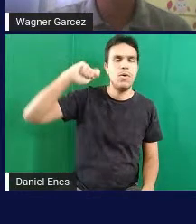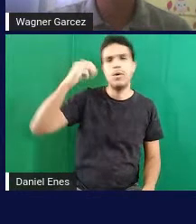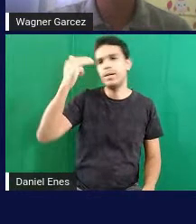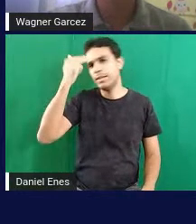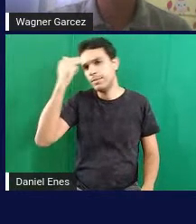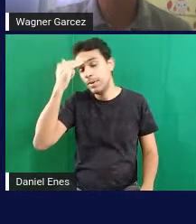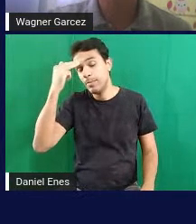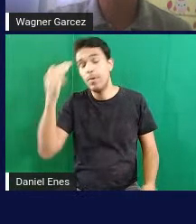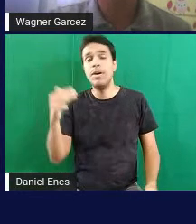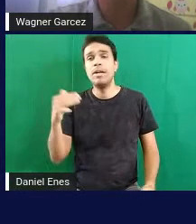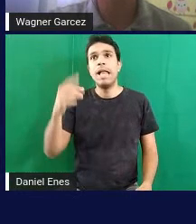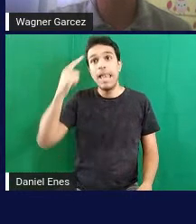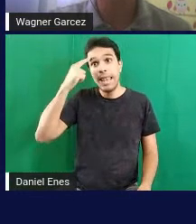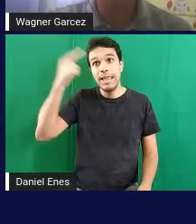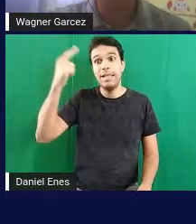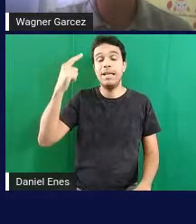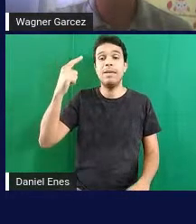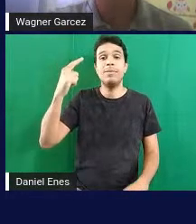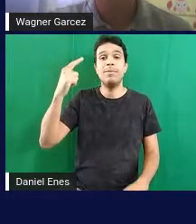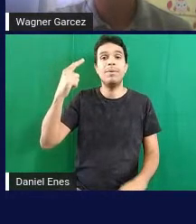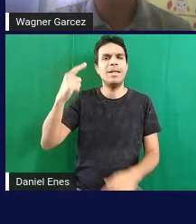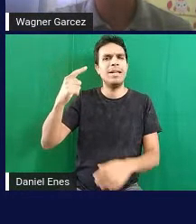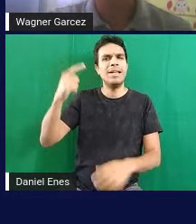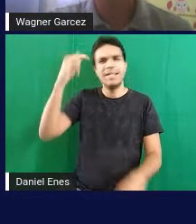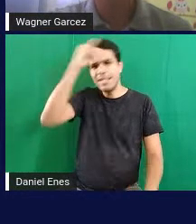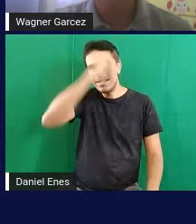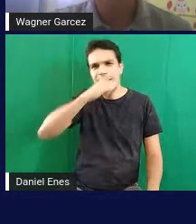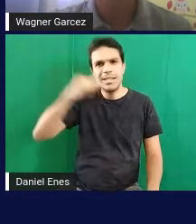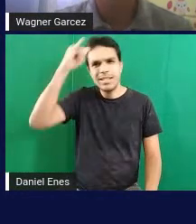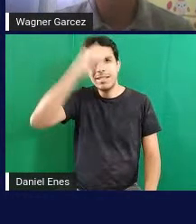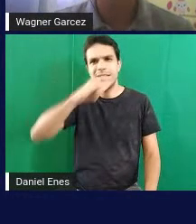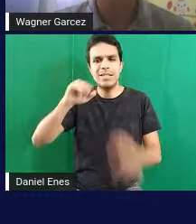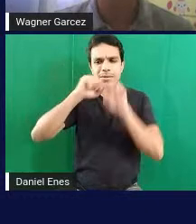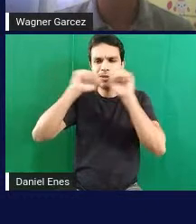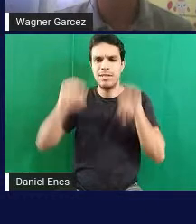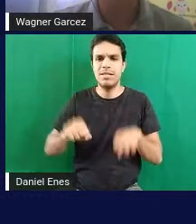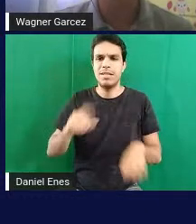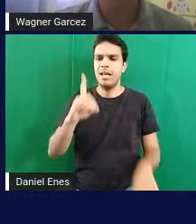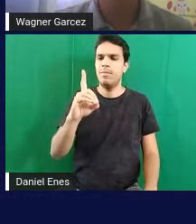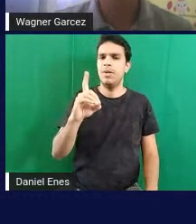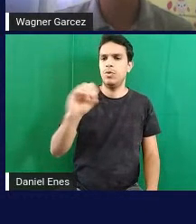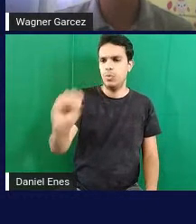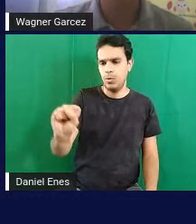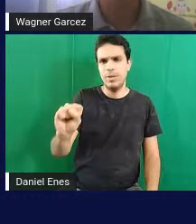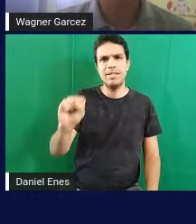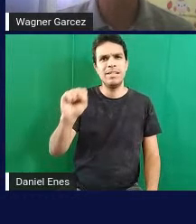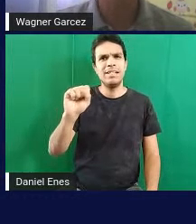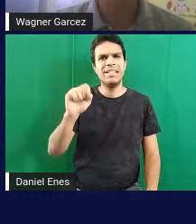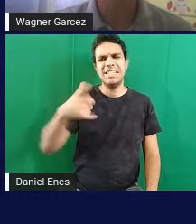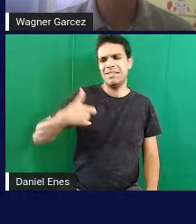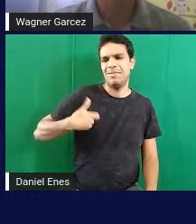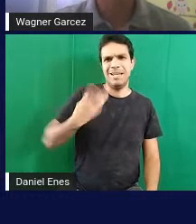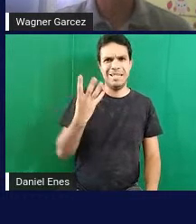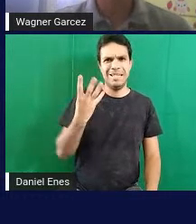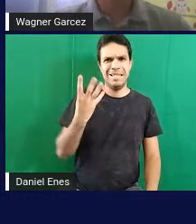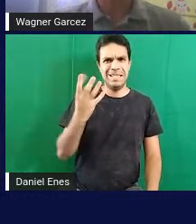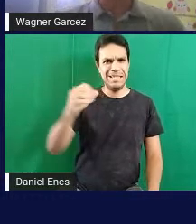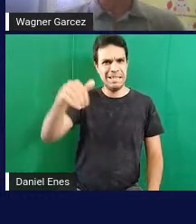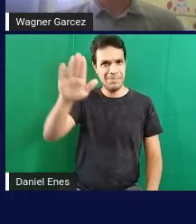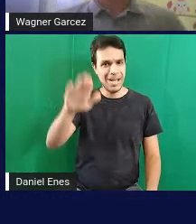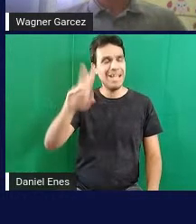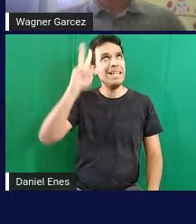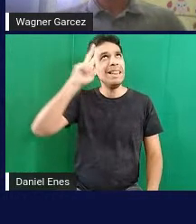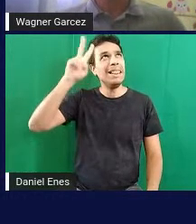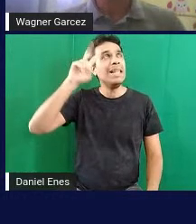bastante aquele antigo sistema DOS, né? Quem tem aí mais de 40 anos de idade deve lembrar do que é o